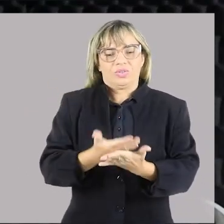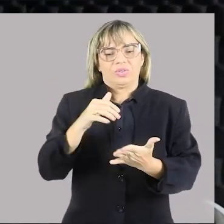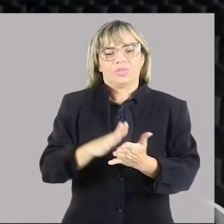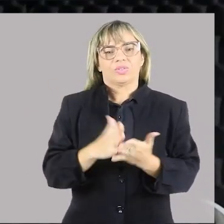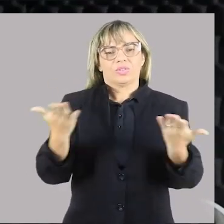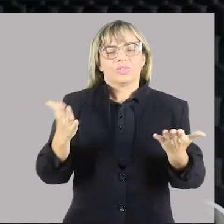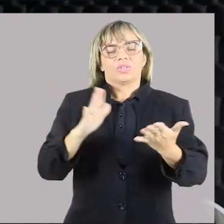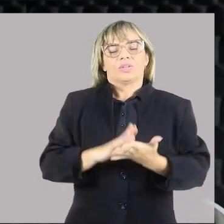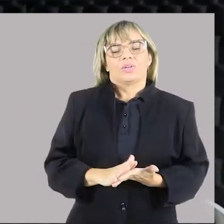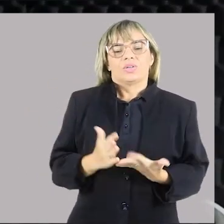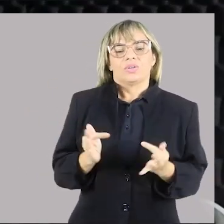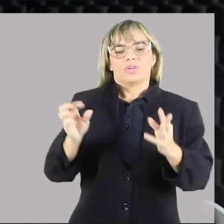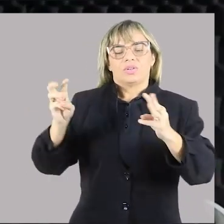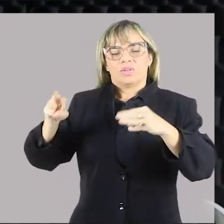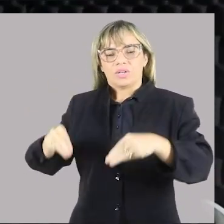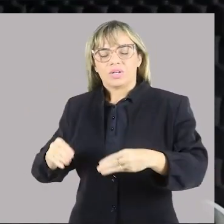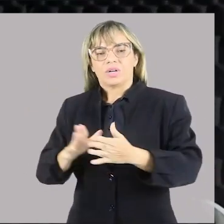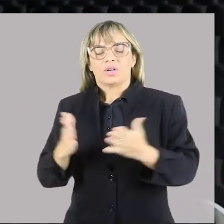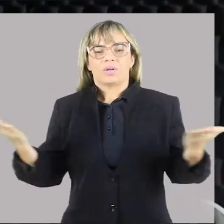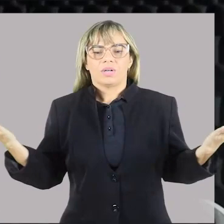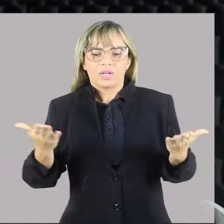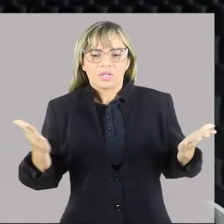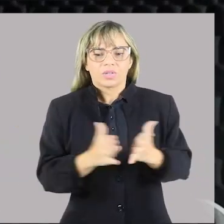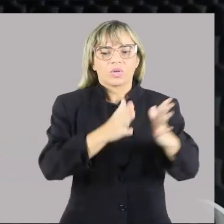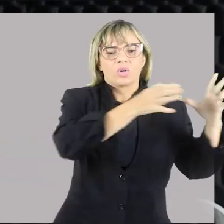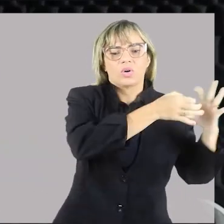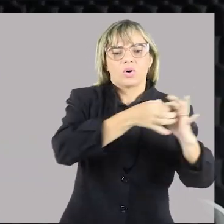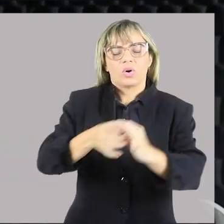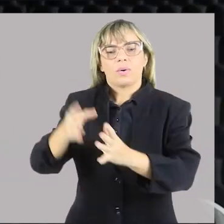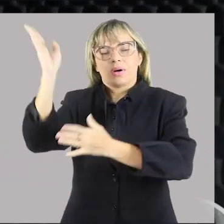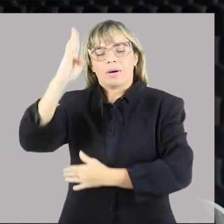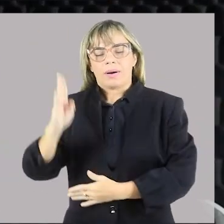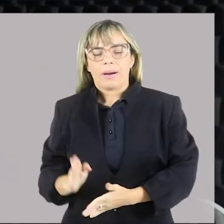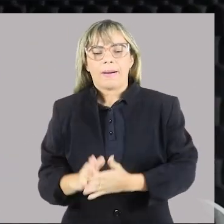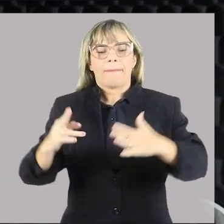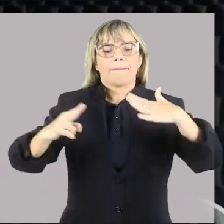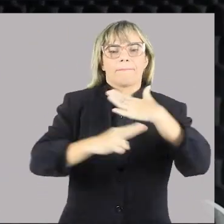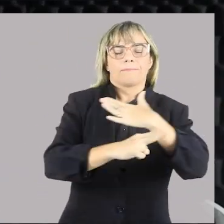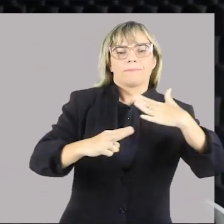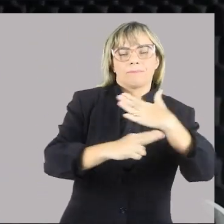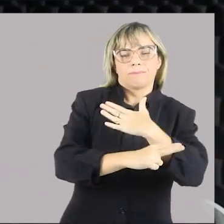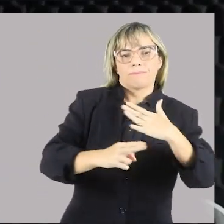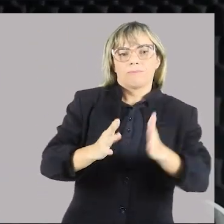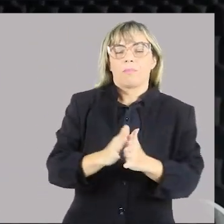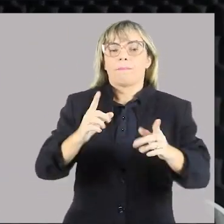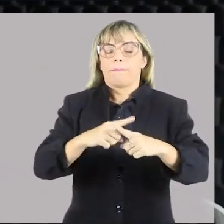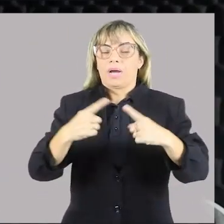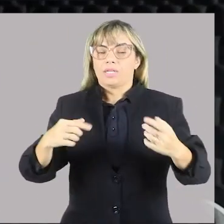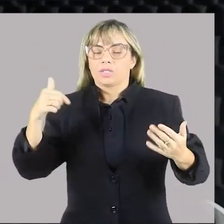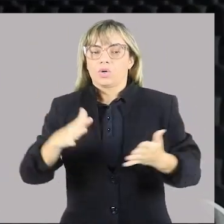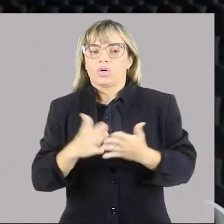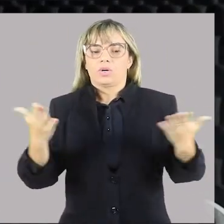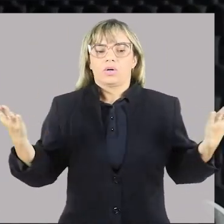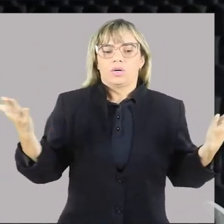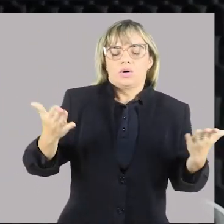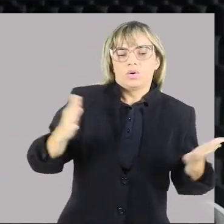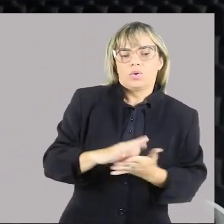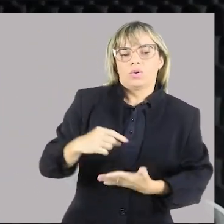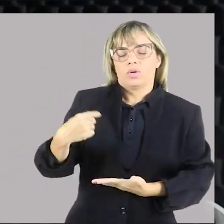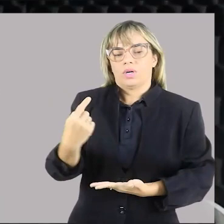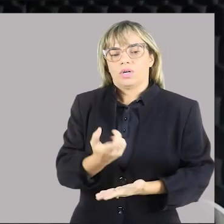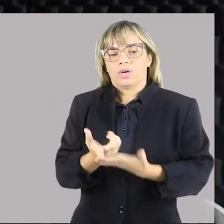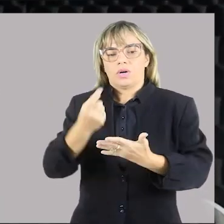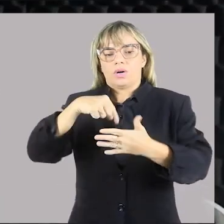Vamos aqui finalizar hoje, dentro de realidade brasileira, a questão de urbanização. Entretanto, hoje nós iremos abordar